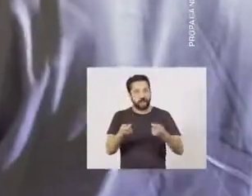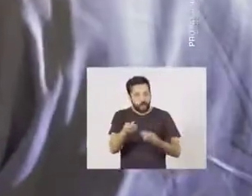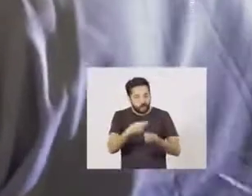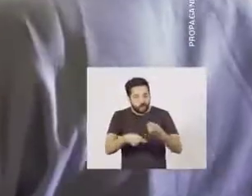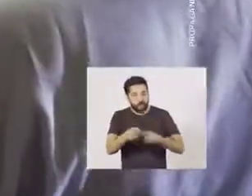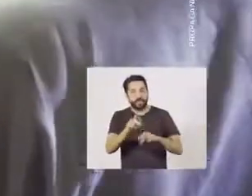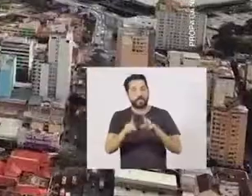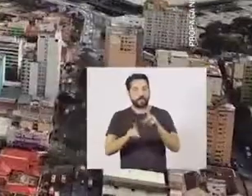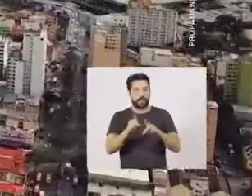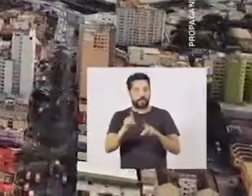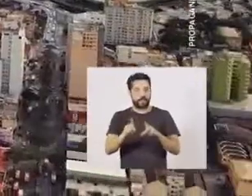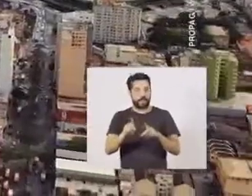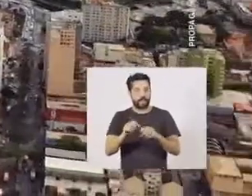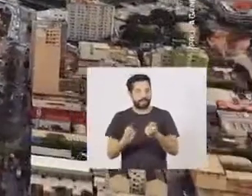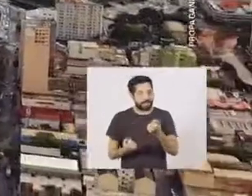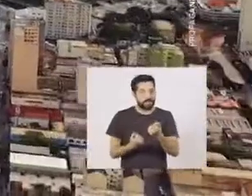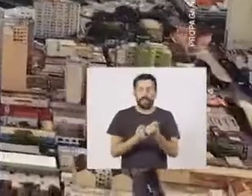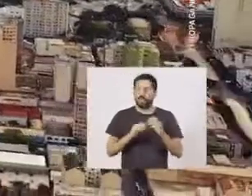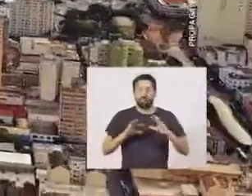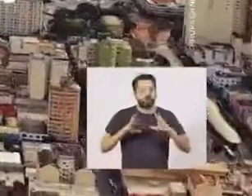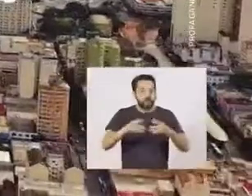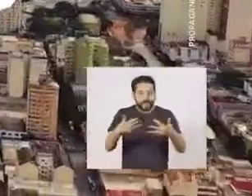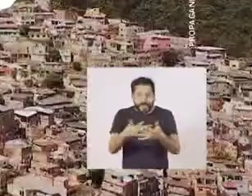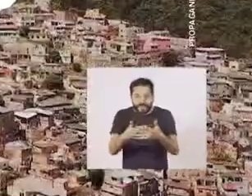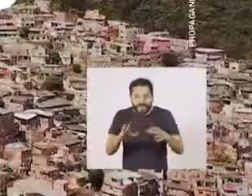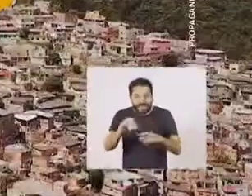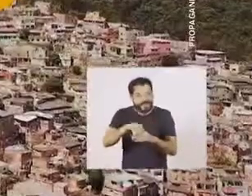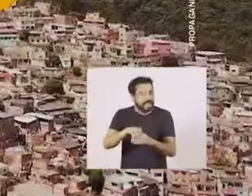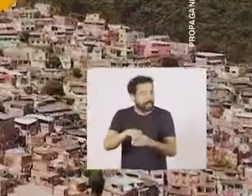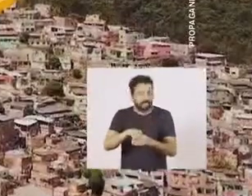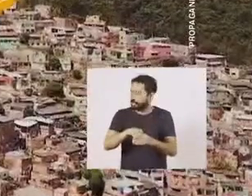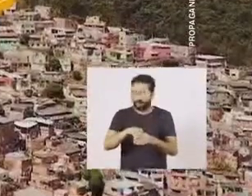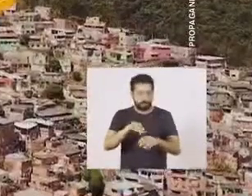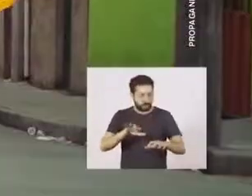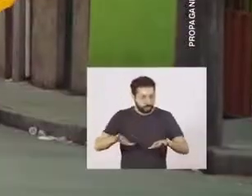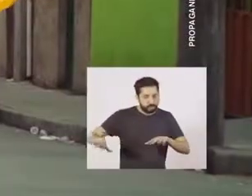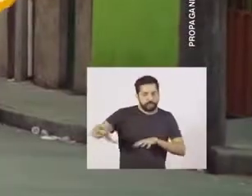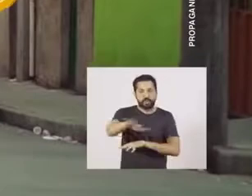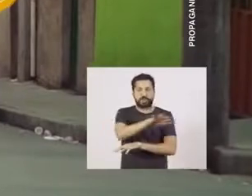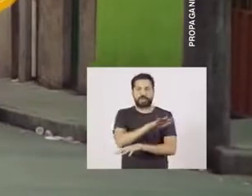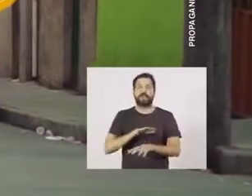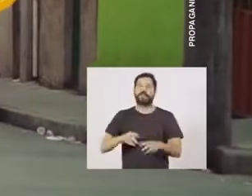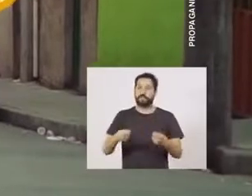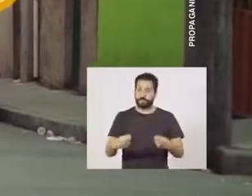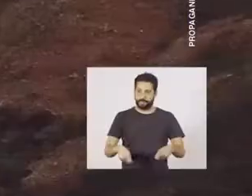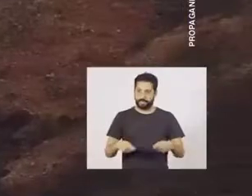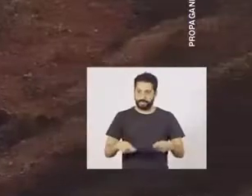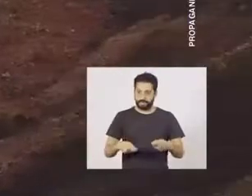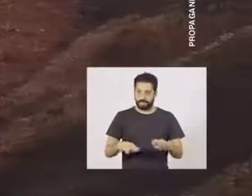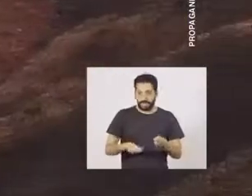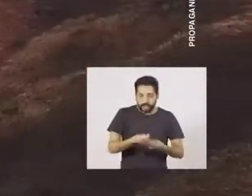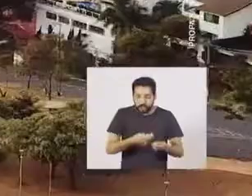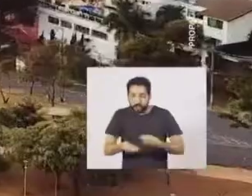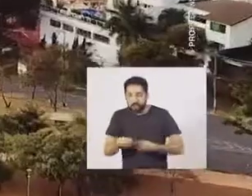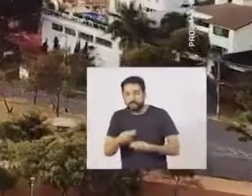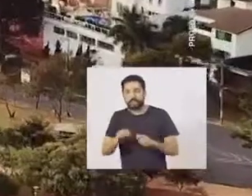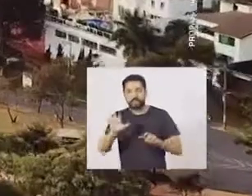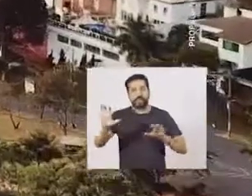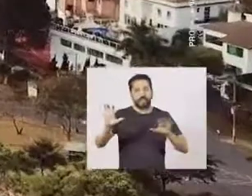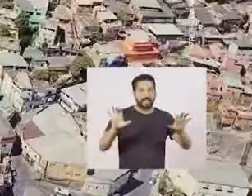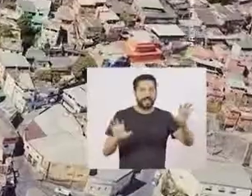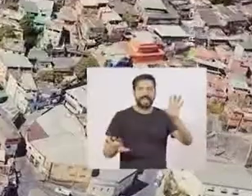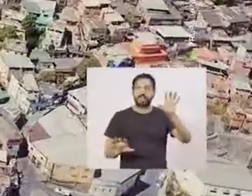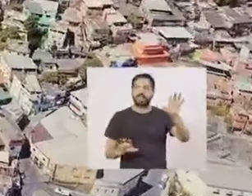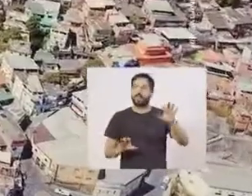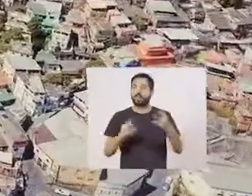solidária. Então não é fazer tudo no centro, é fazer em todos os lugares da cidade. Ter administrações regionais e verdadeiras